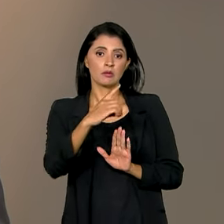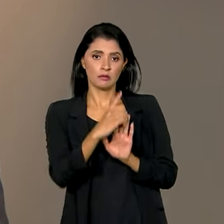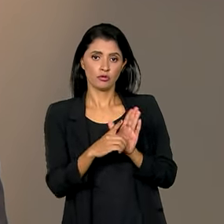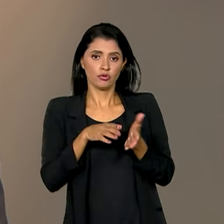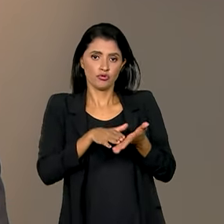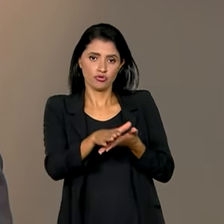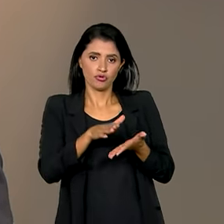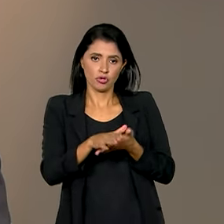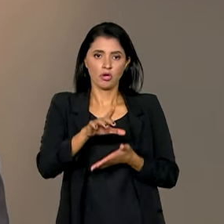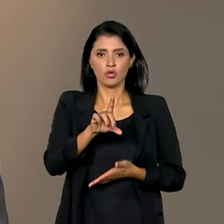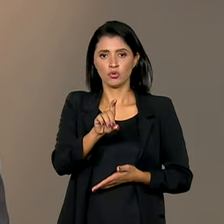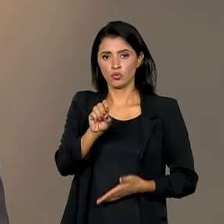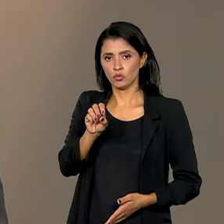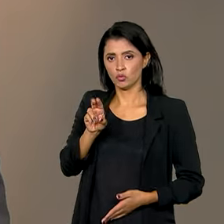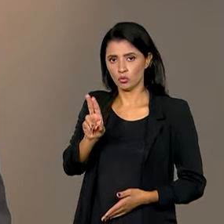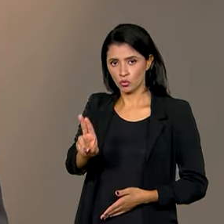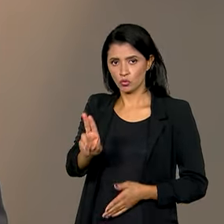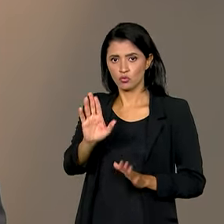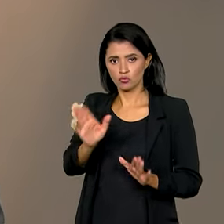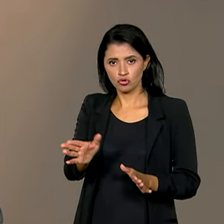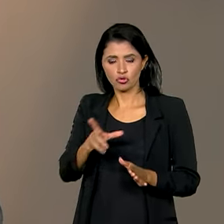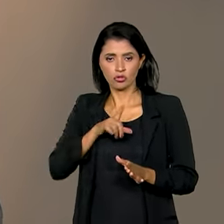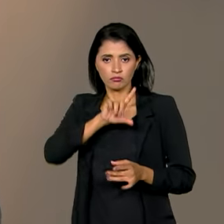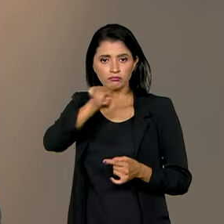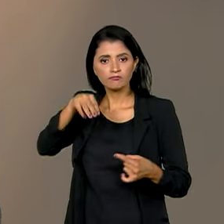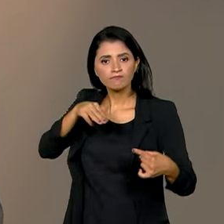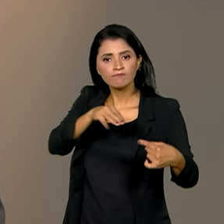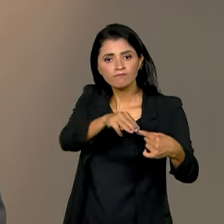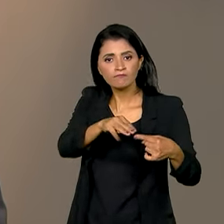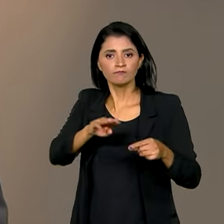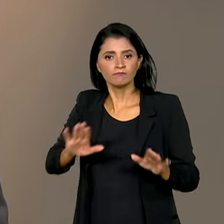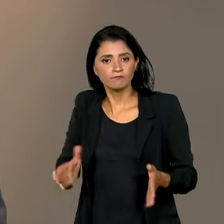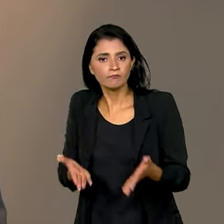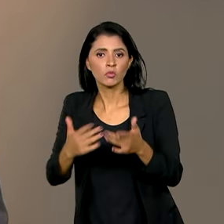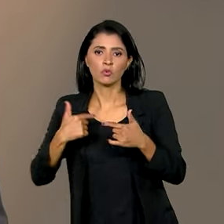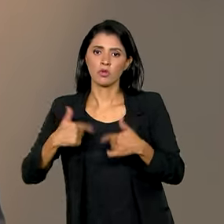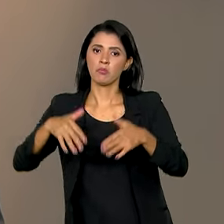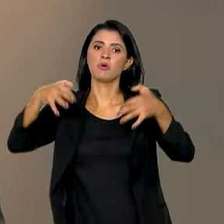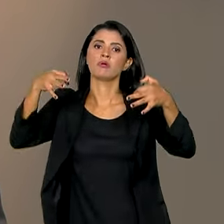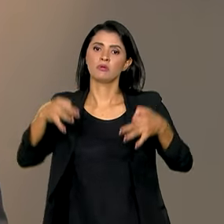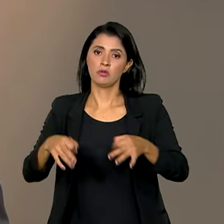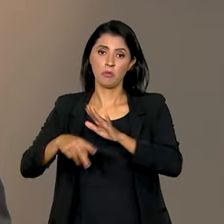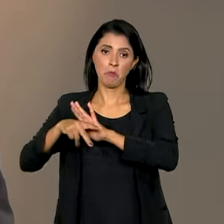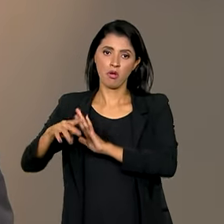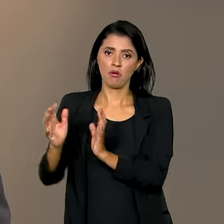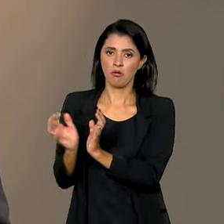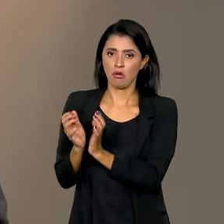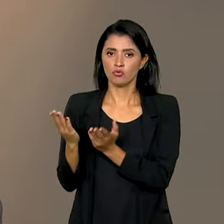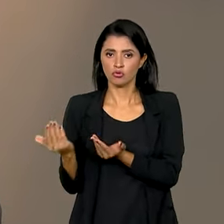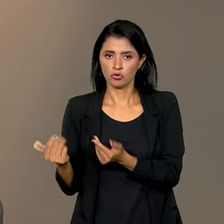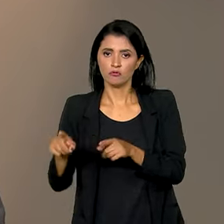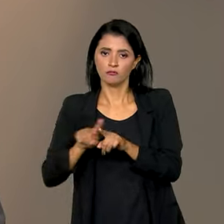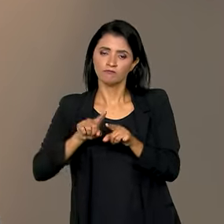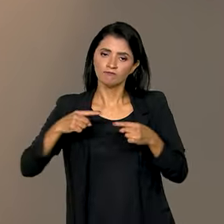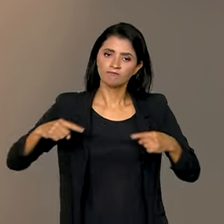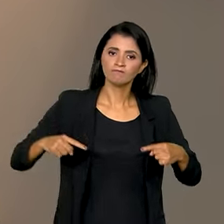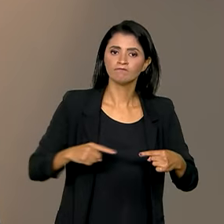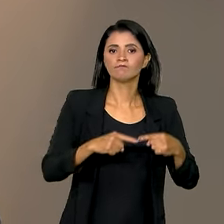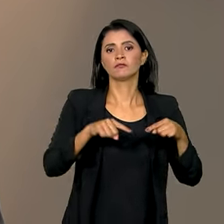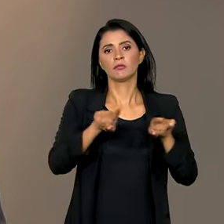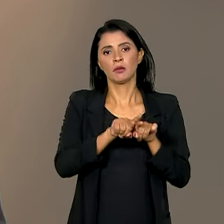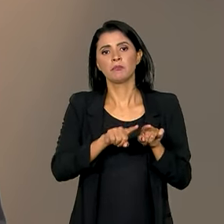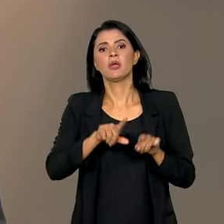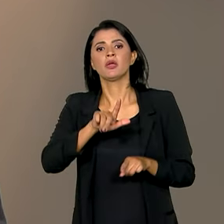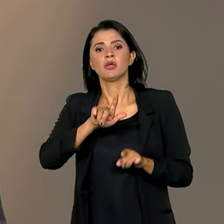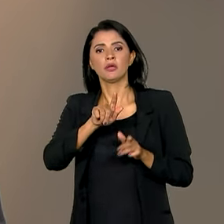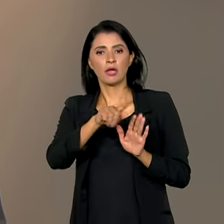publicada no Diário Oficial da União, tem como meta a promoção do trabalho decente para essa população e está alinhada às metas da